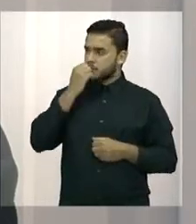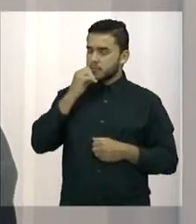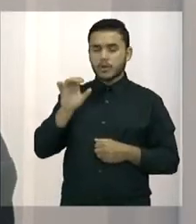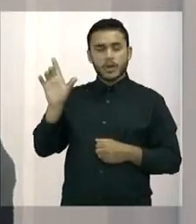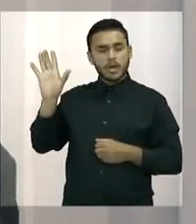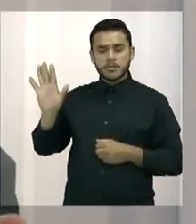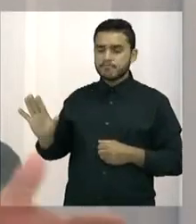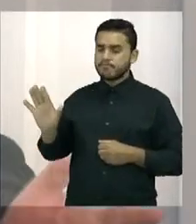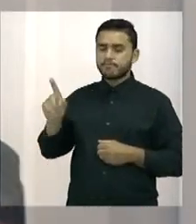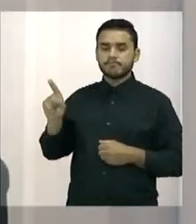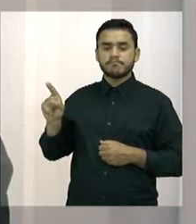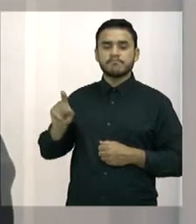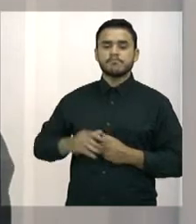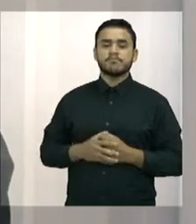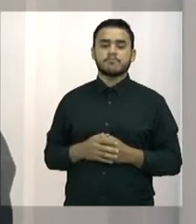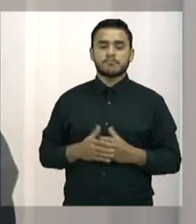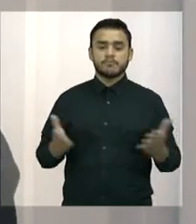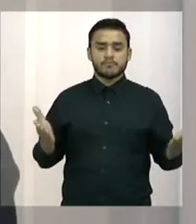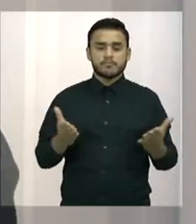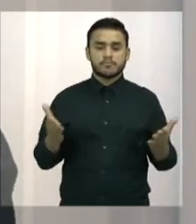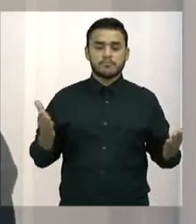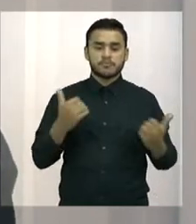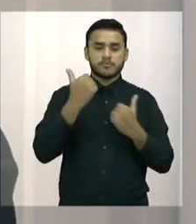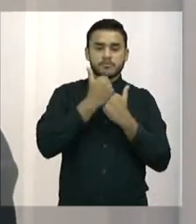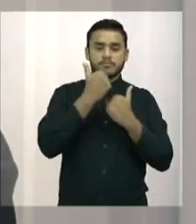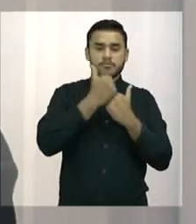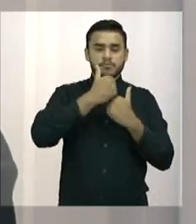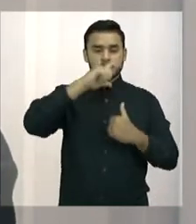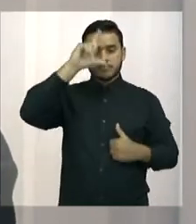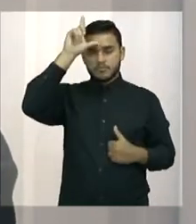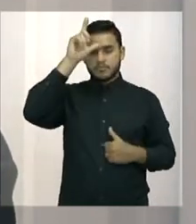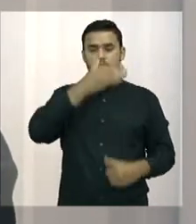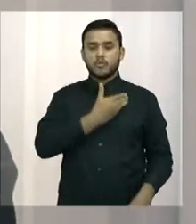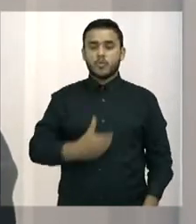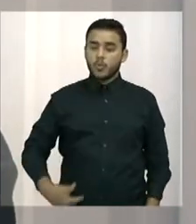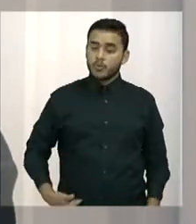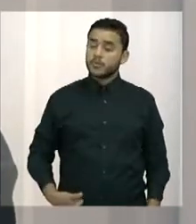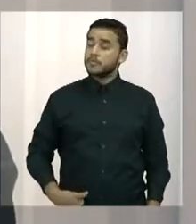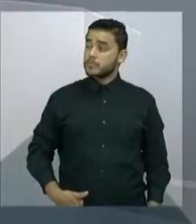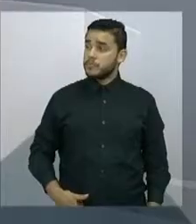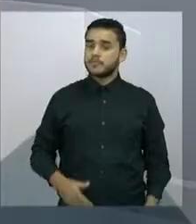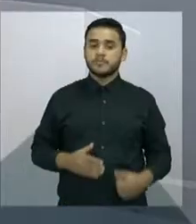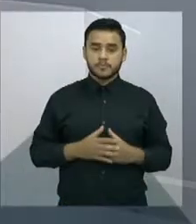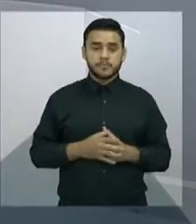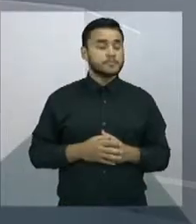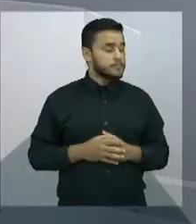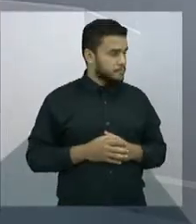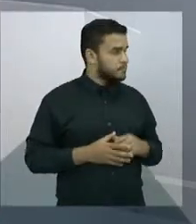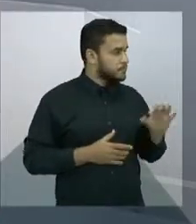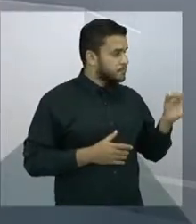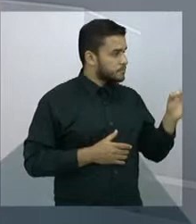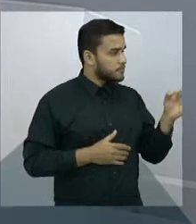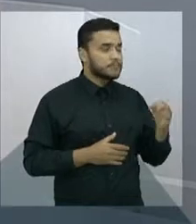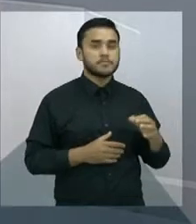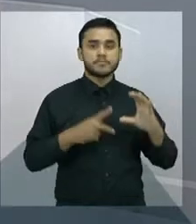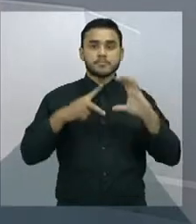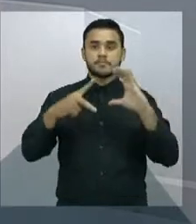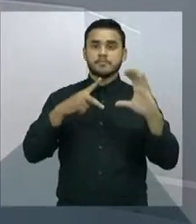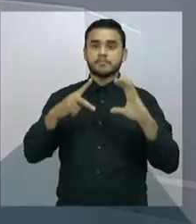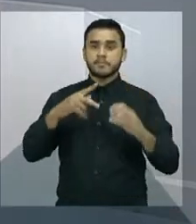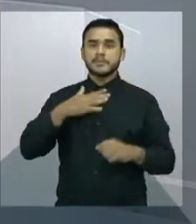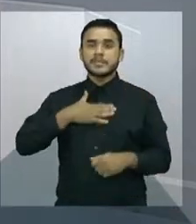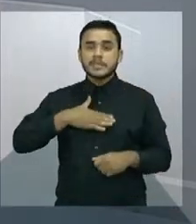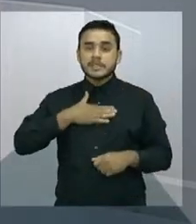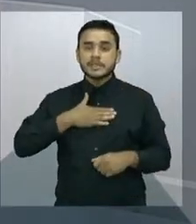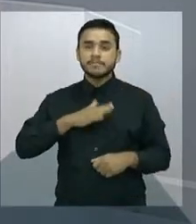a vida dele tem sido. É tanto que hoje é um dos vice-líderes do governo. Exatamente. Muito bem. Plenário da cidade. Vamos fazer